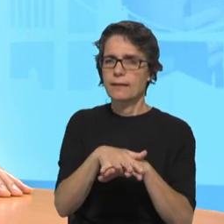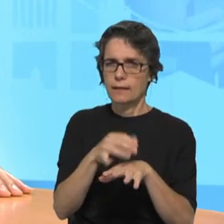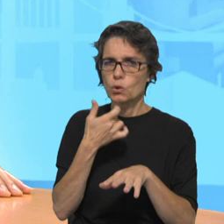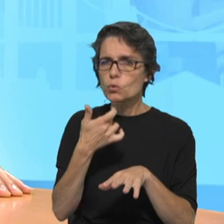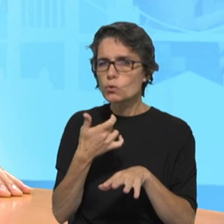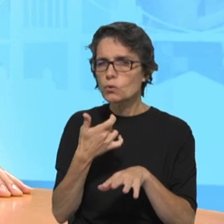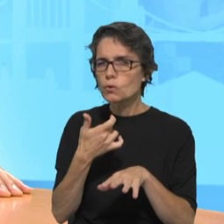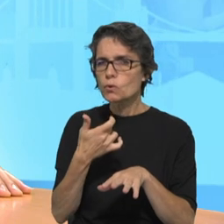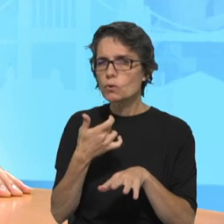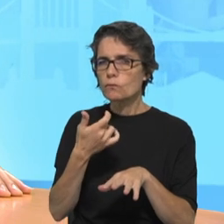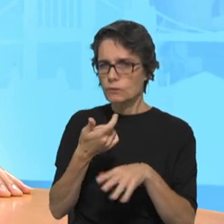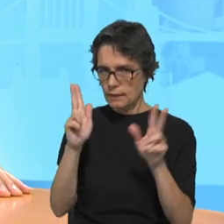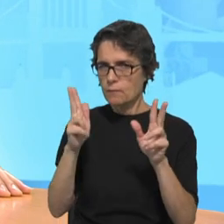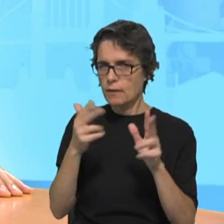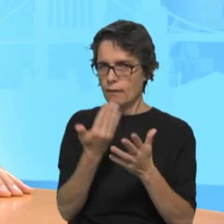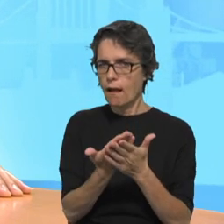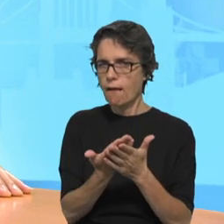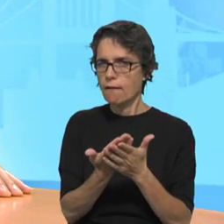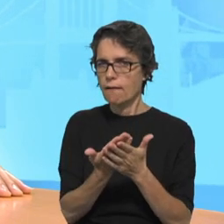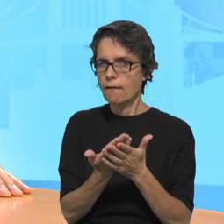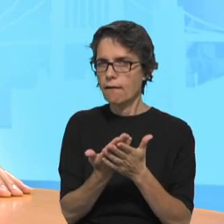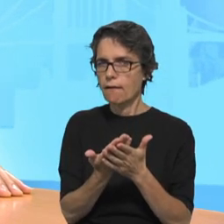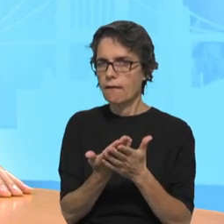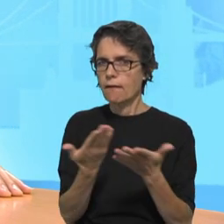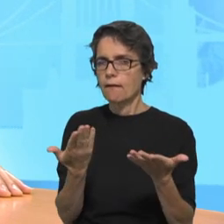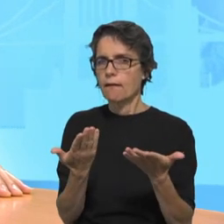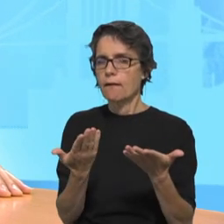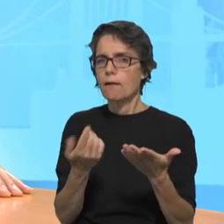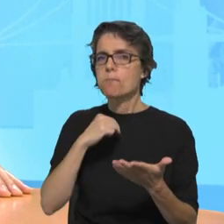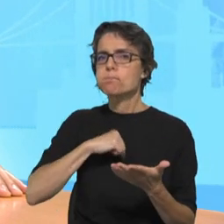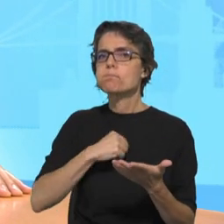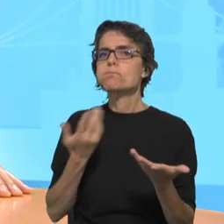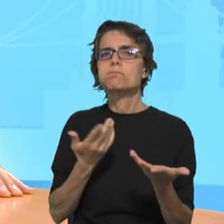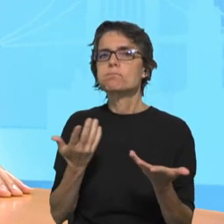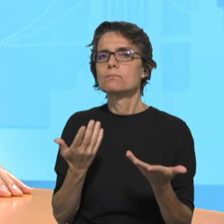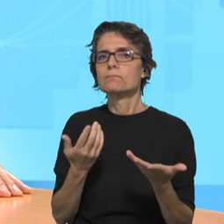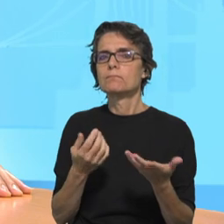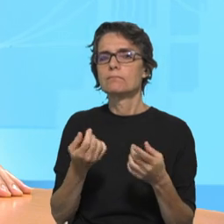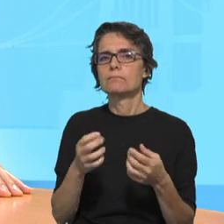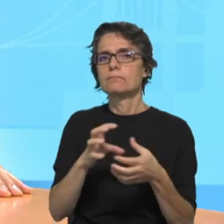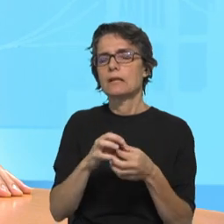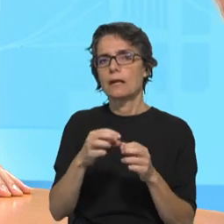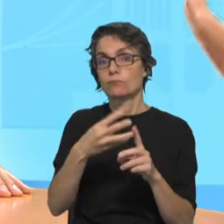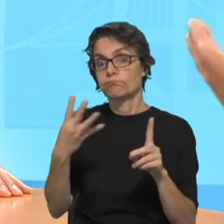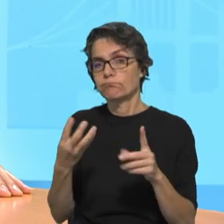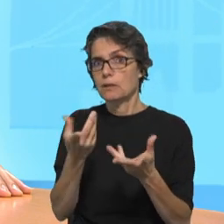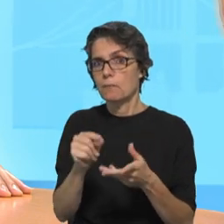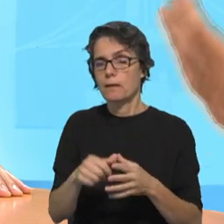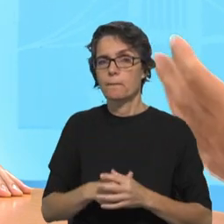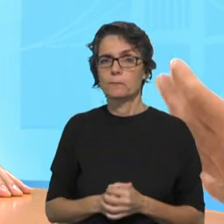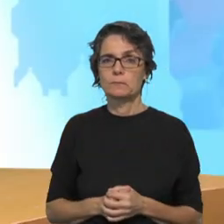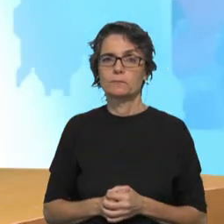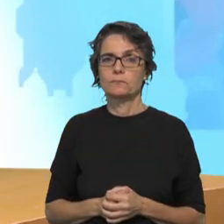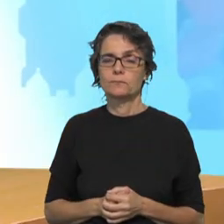cada pessoa, de cada grupo, e é a partir daí que constrói, a partir daí que propõe o seu modelo. No campo